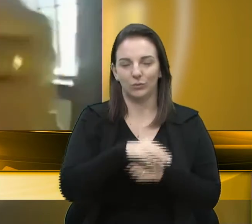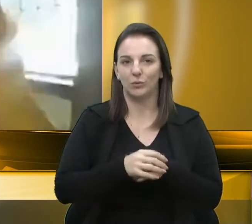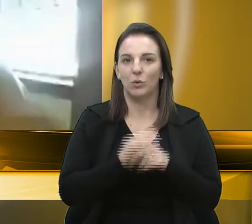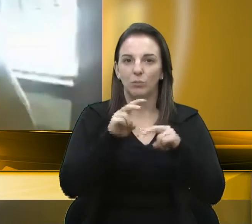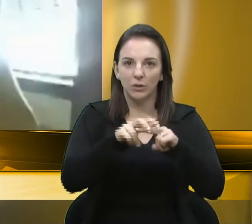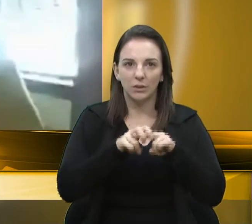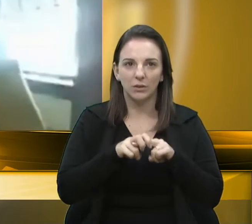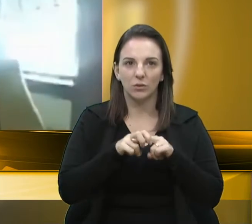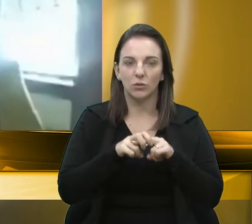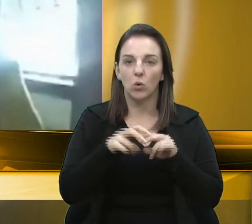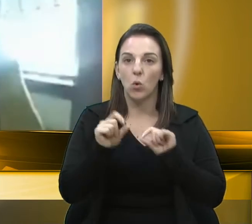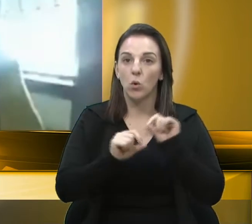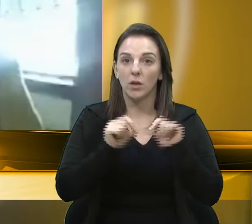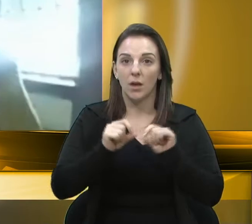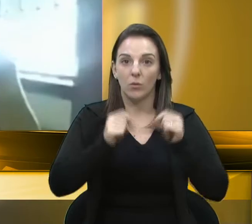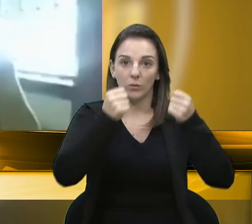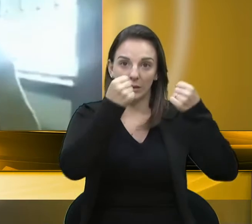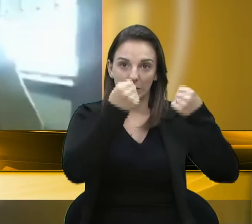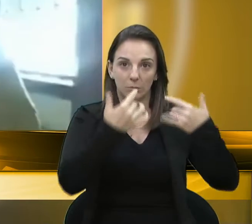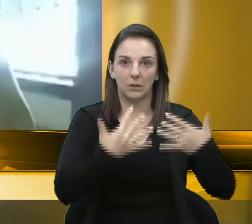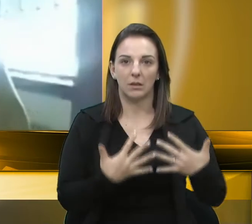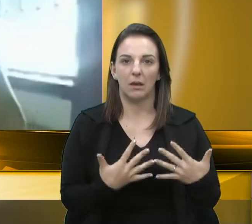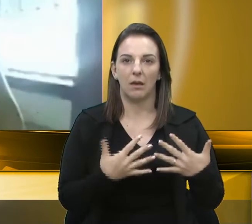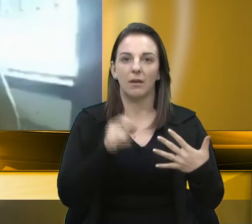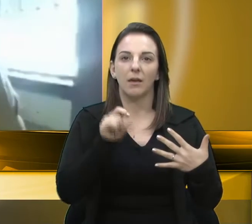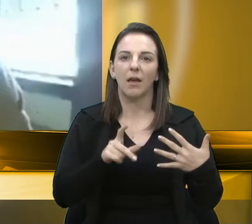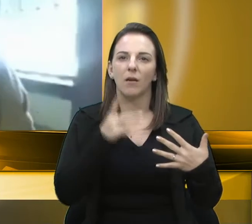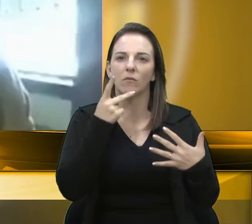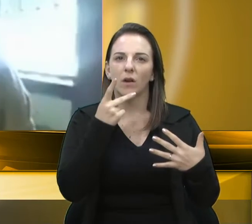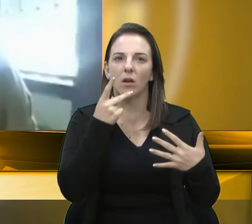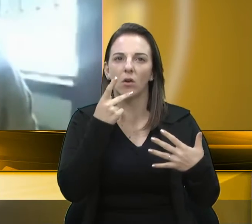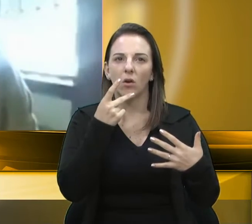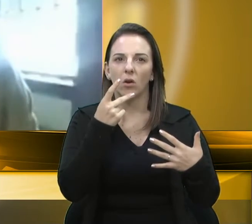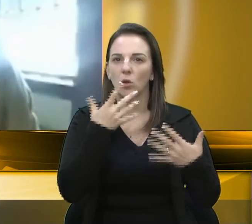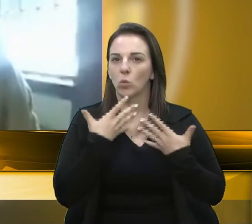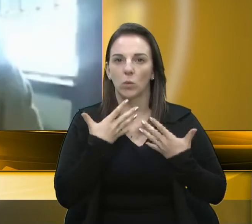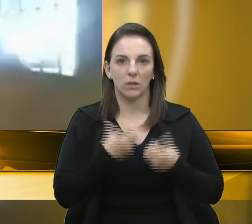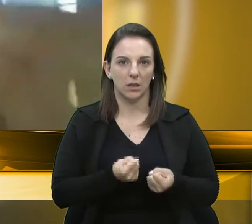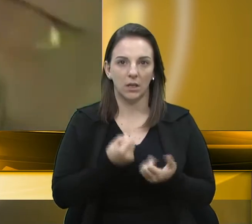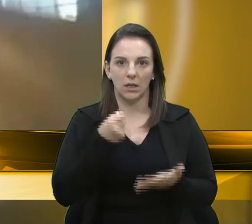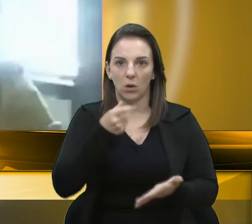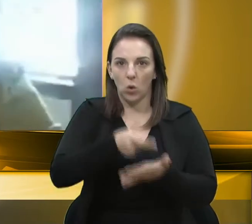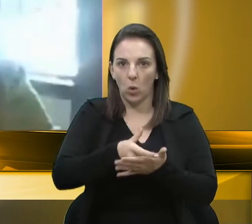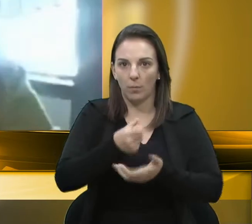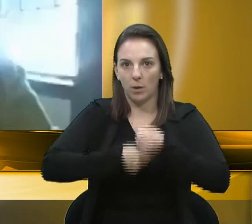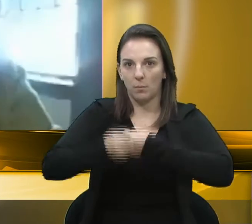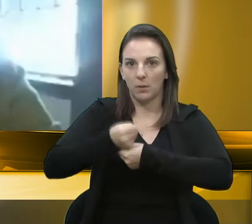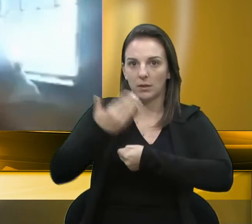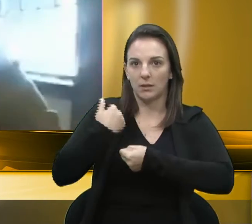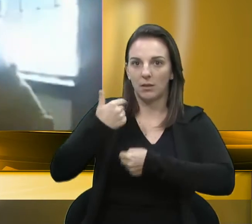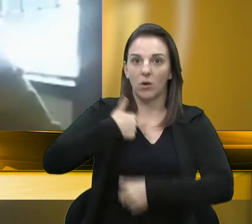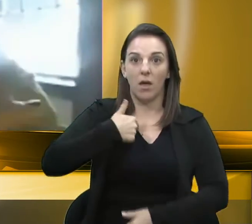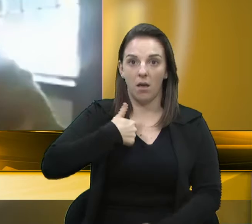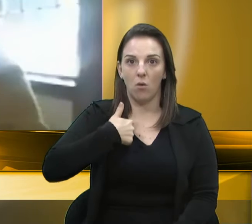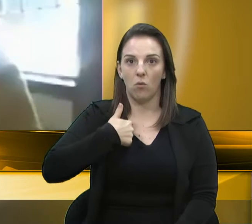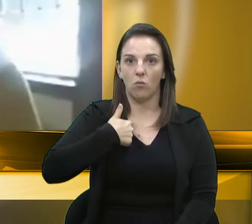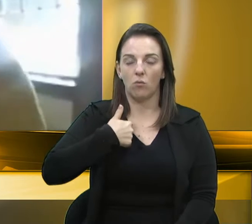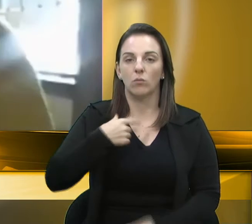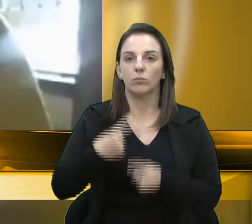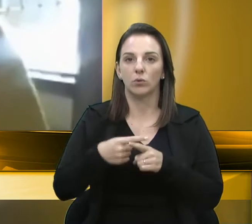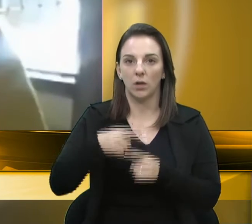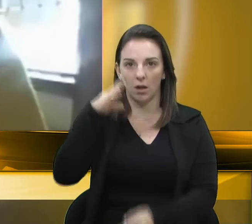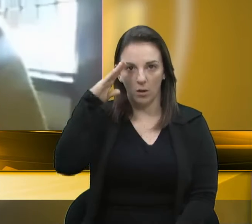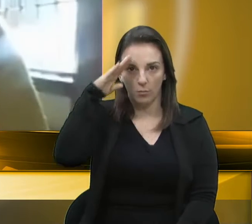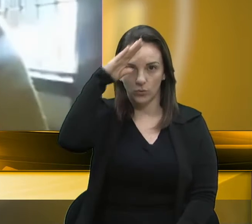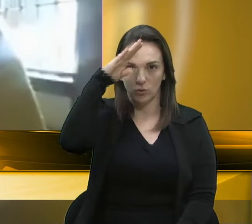quem falou sobre a recusa das compras no ano passado fui eu. O governo Bolsonaro recusou a compra das vacinas.